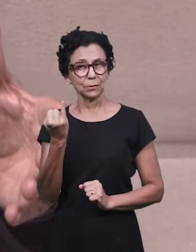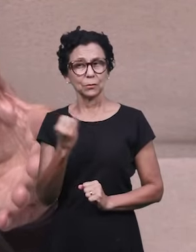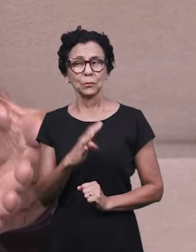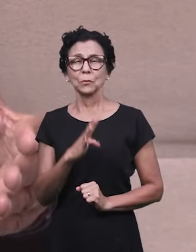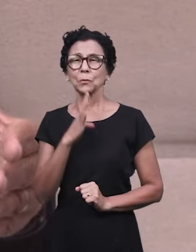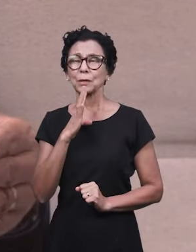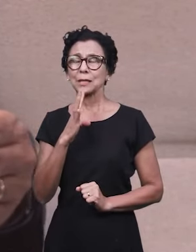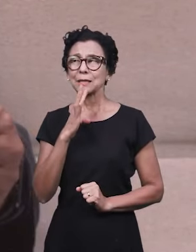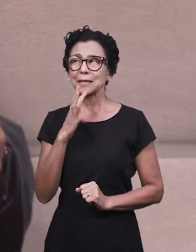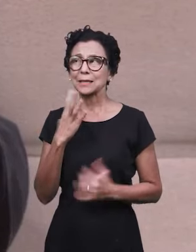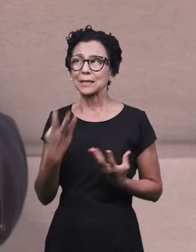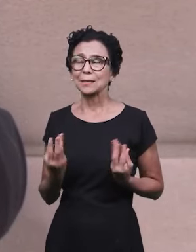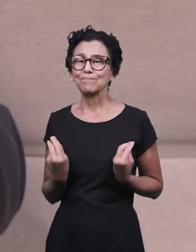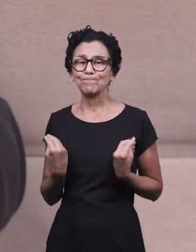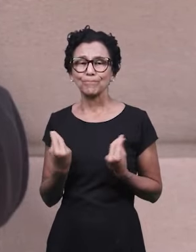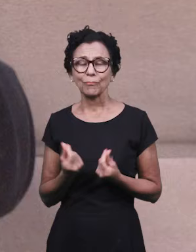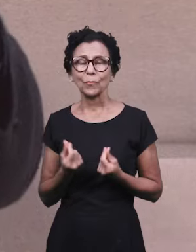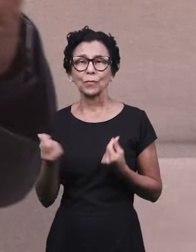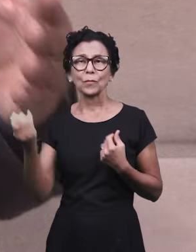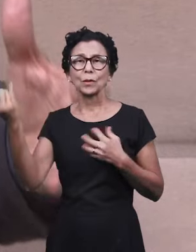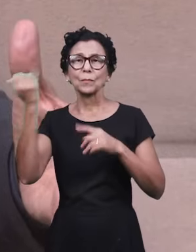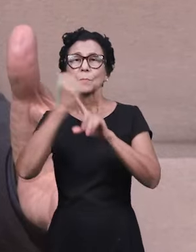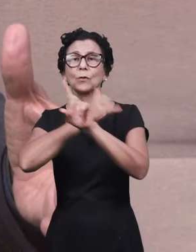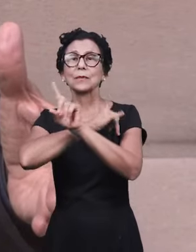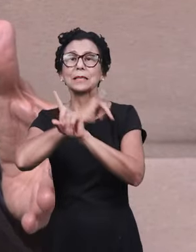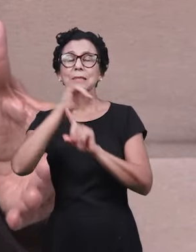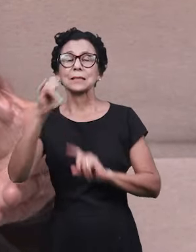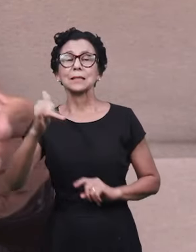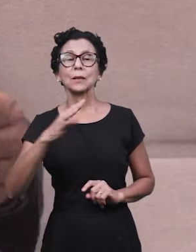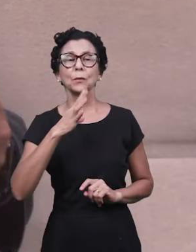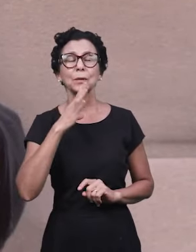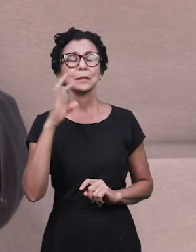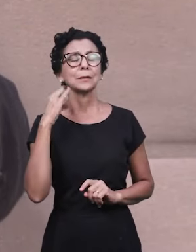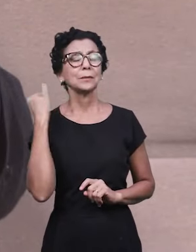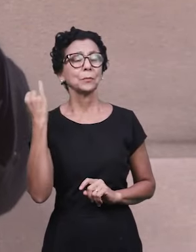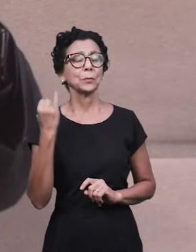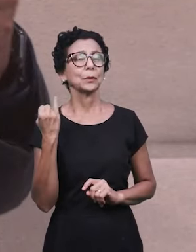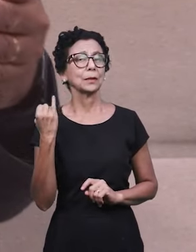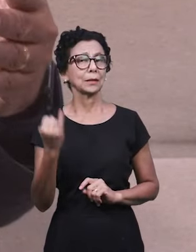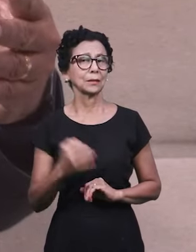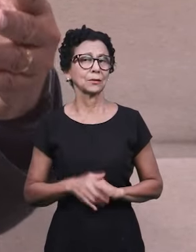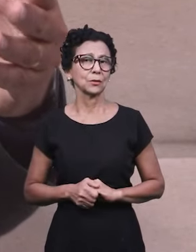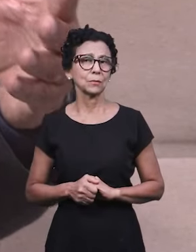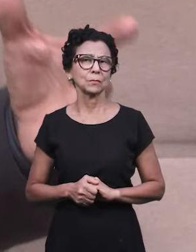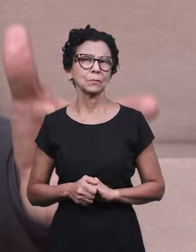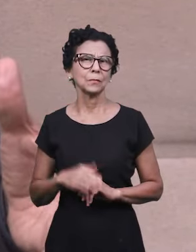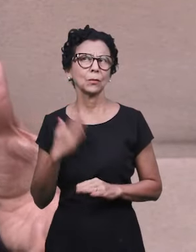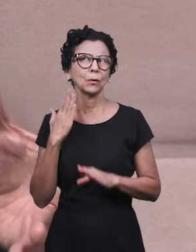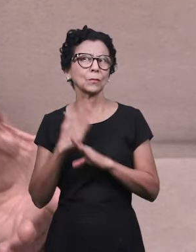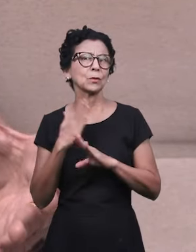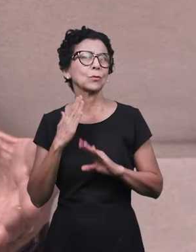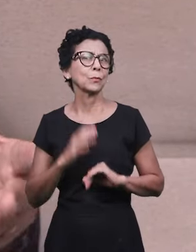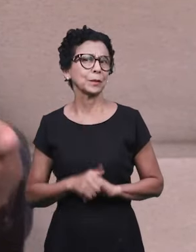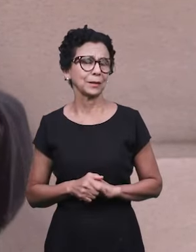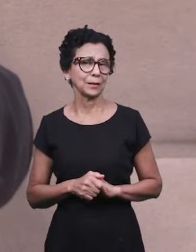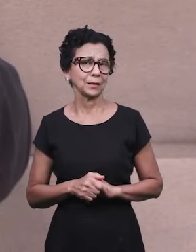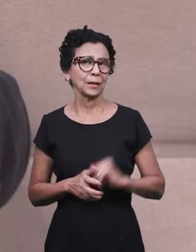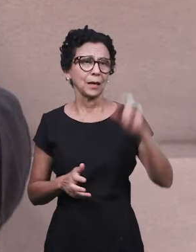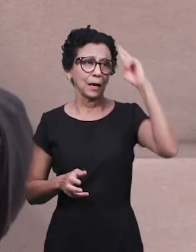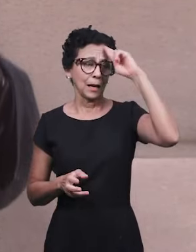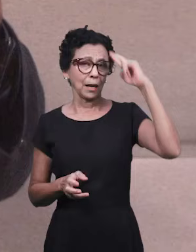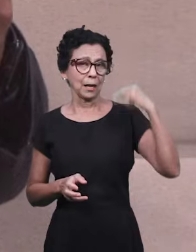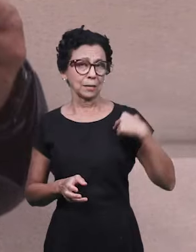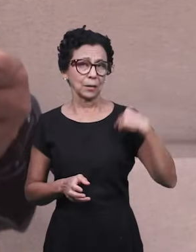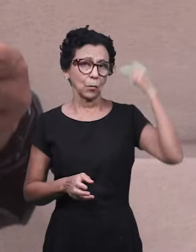o mistério, a importância de conhecer o profético. E você não conhece isso pela razão. Você só